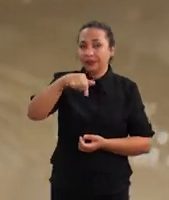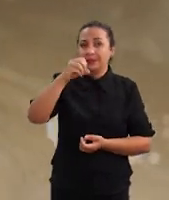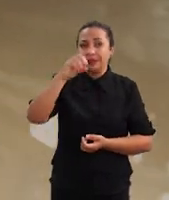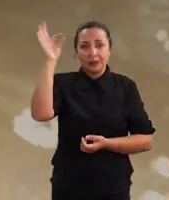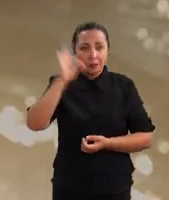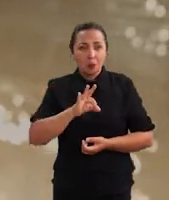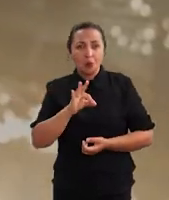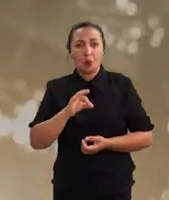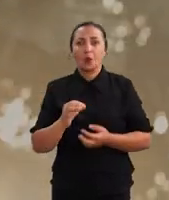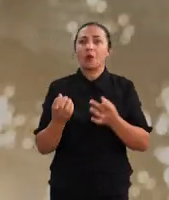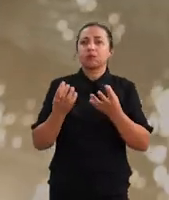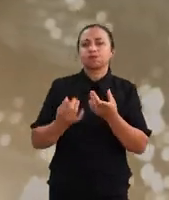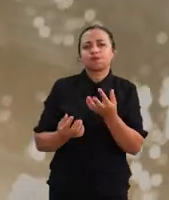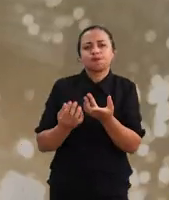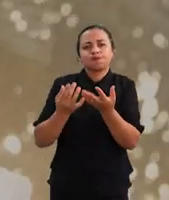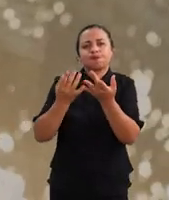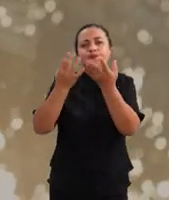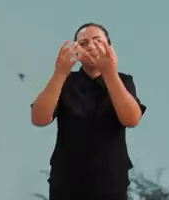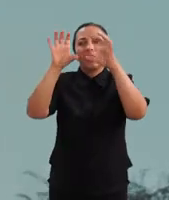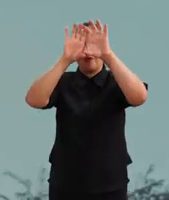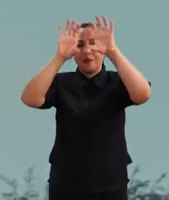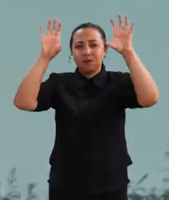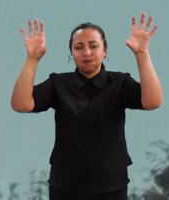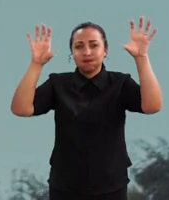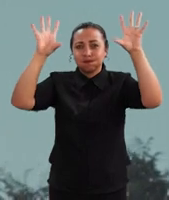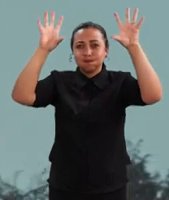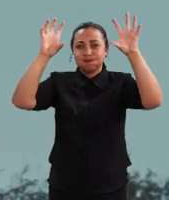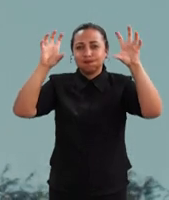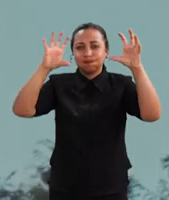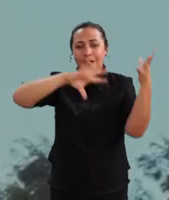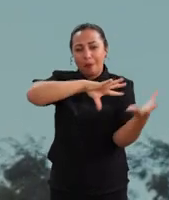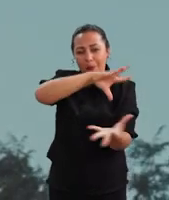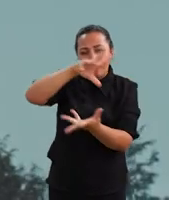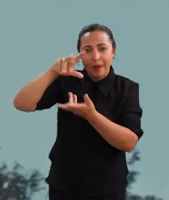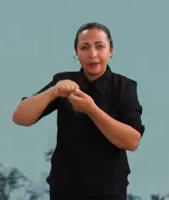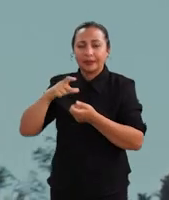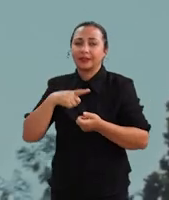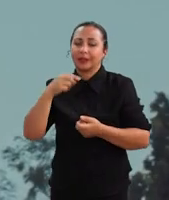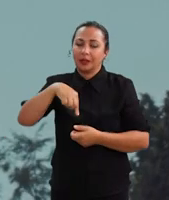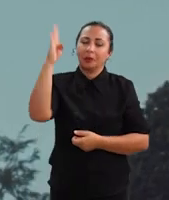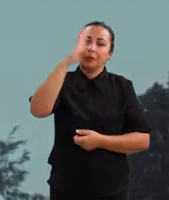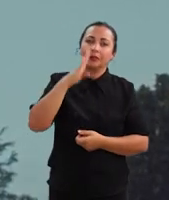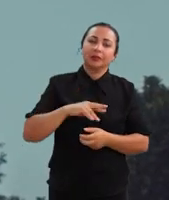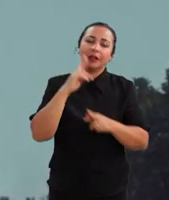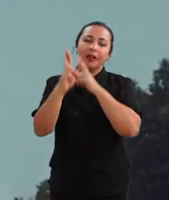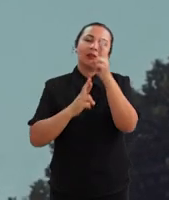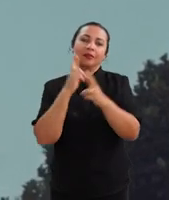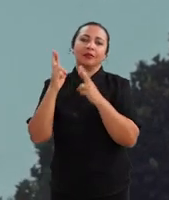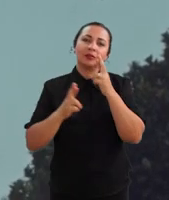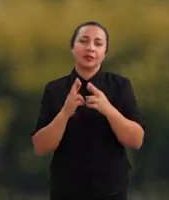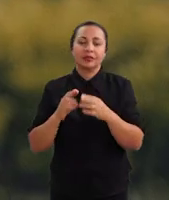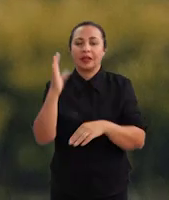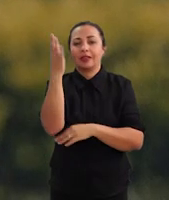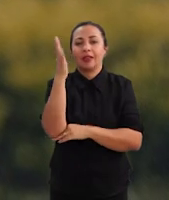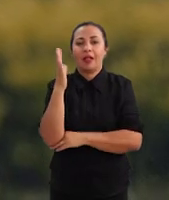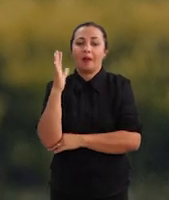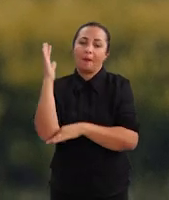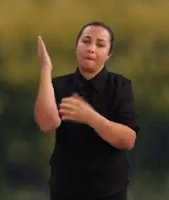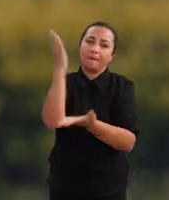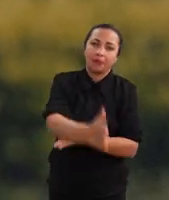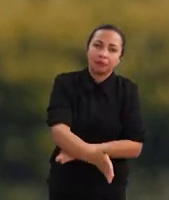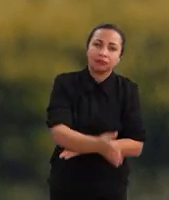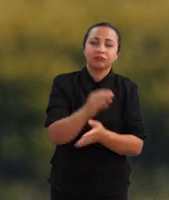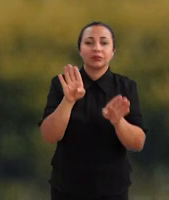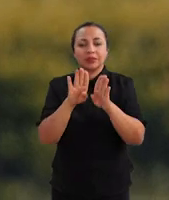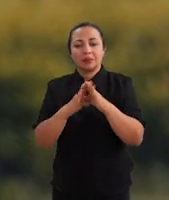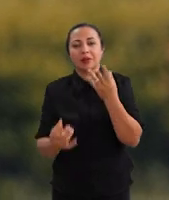% dos gases do efeito estufa que são lançados aqui no Brasil, eles são diretamente relacionados com atividades de desmatamento e